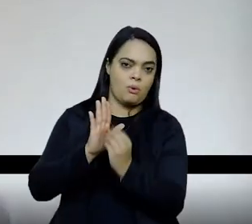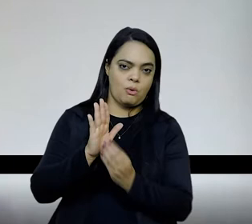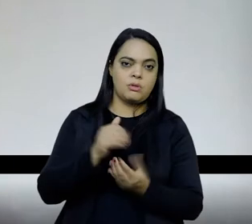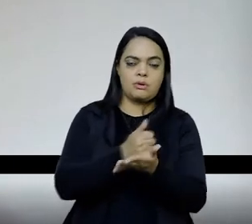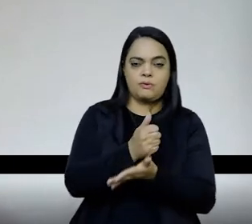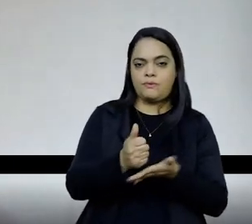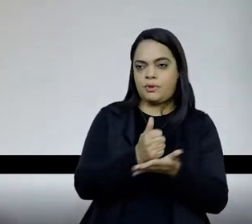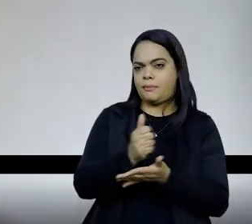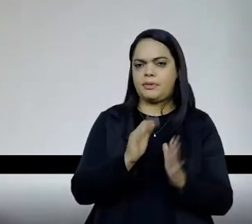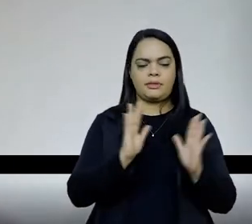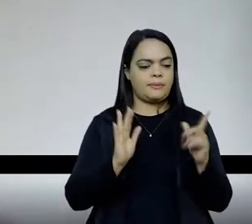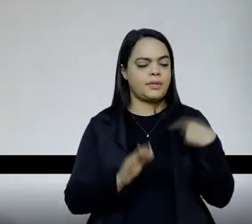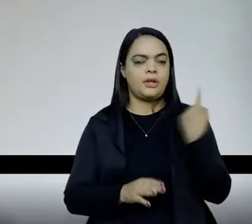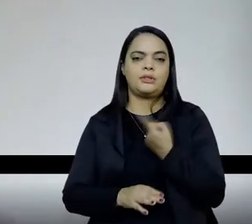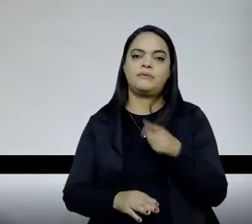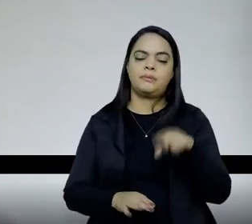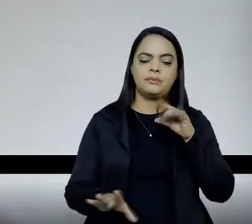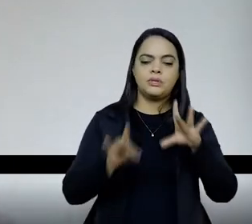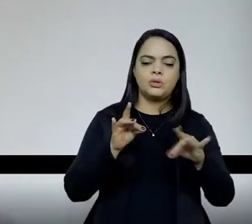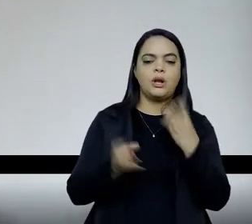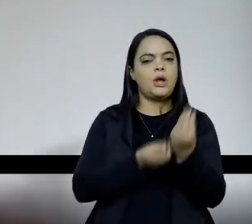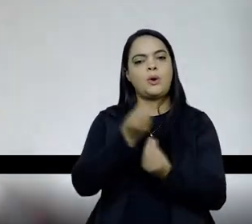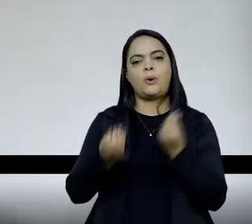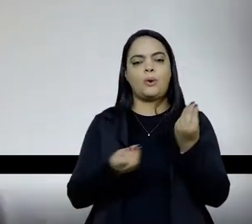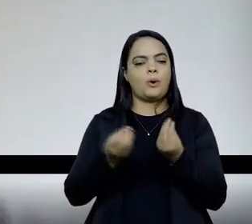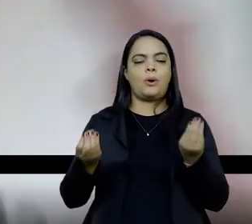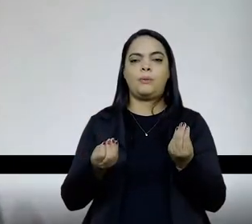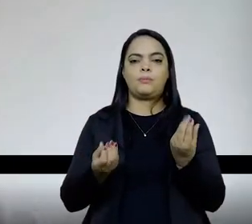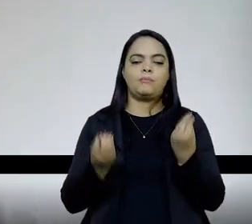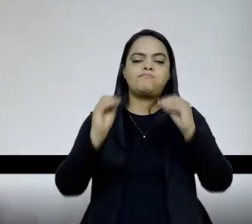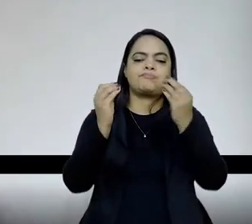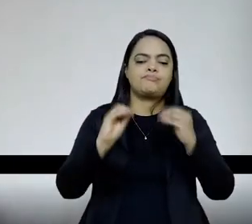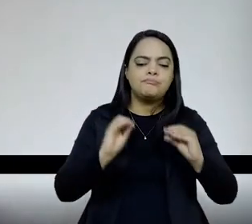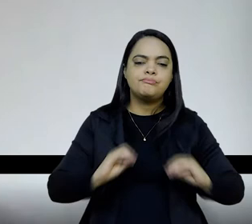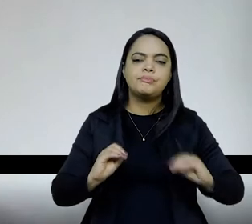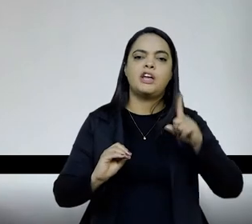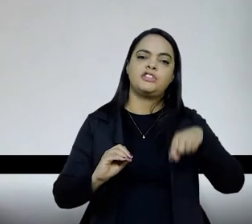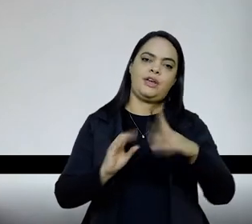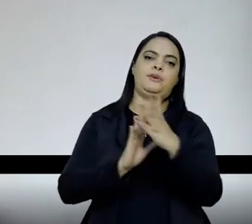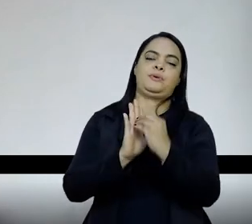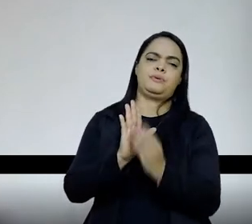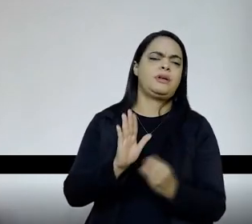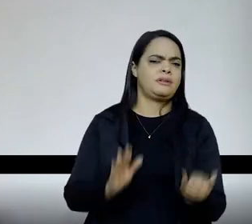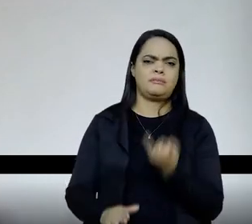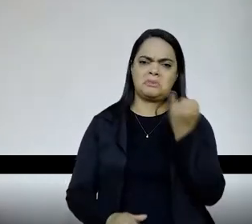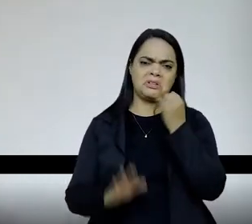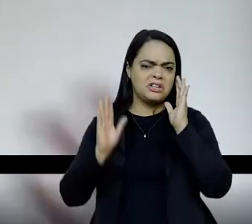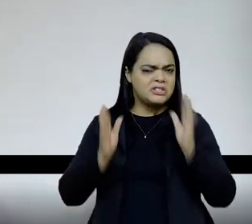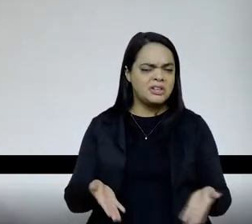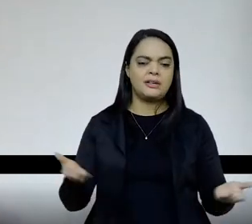forma como a gente vai escolher para isso aparecer na internet, per si já é um conteúdo importante, então,